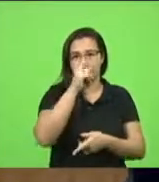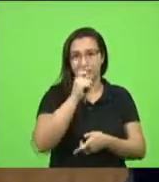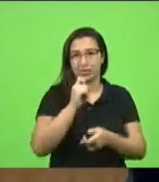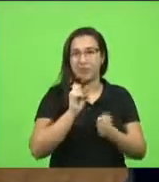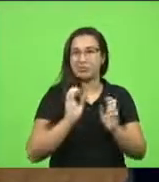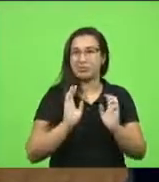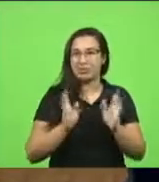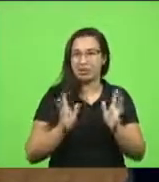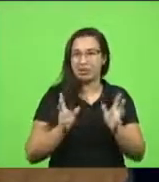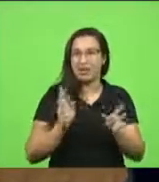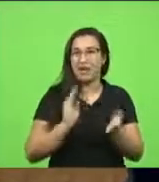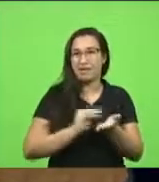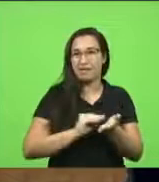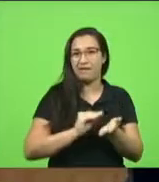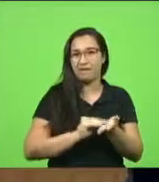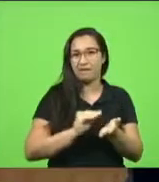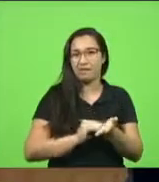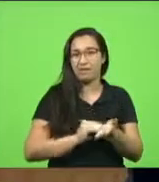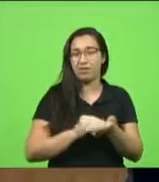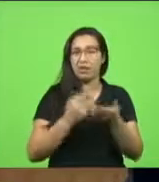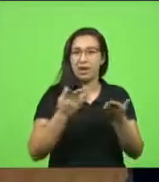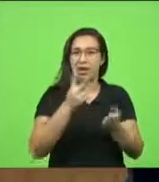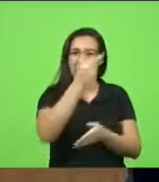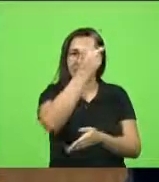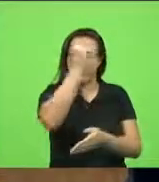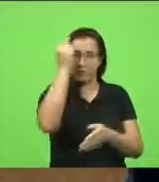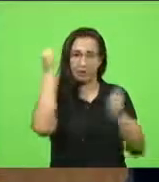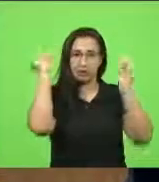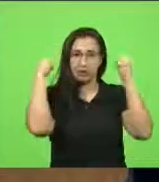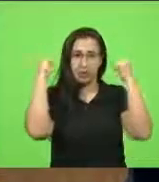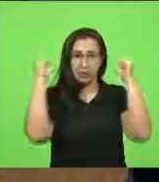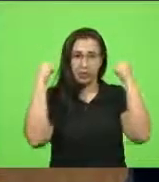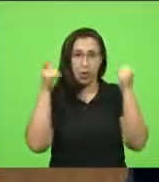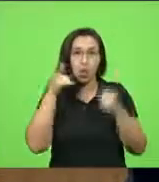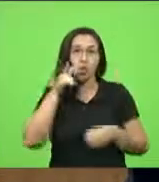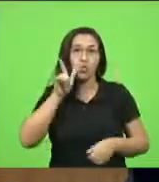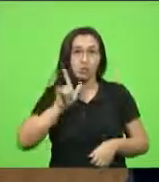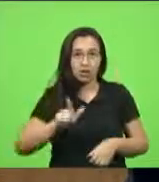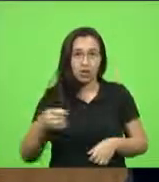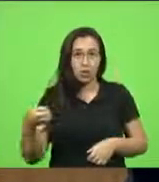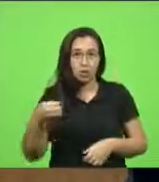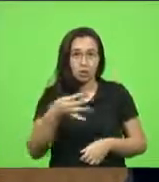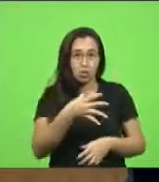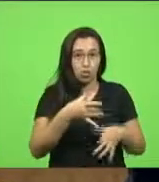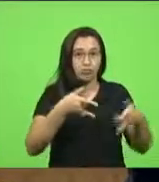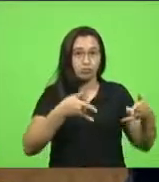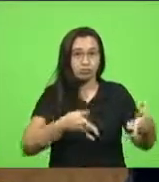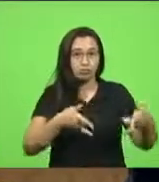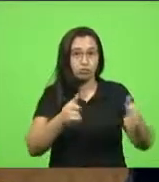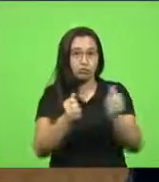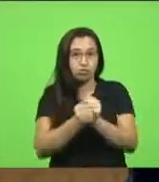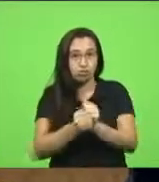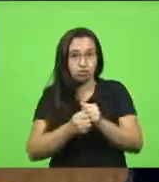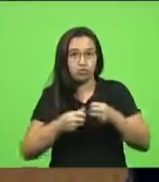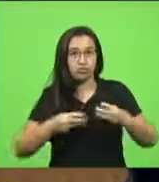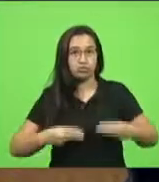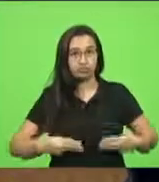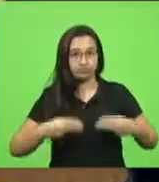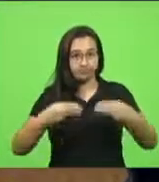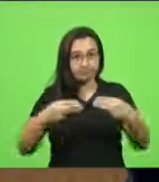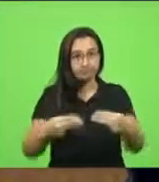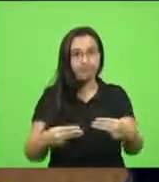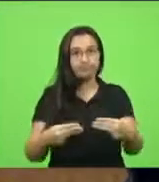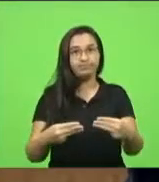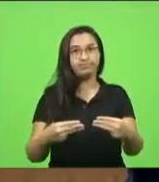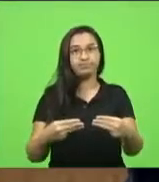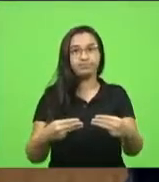por mais que o prefeito de Chapecó, felizmente, conseguiu novos leitos junto ao Ministério, está vindo equipamentos,